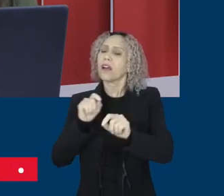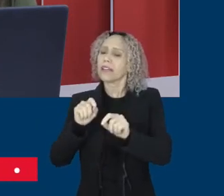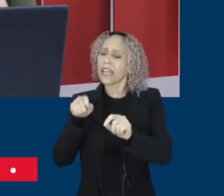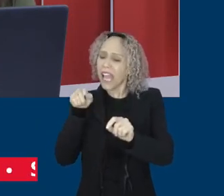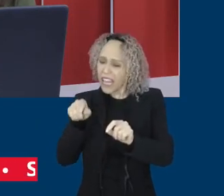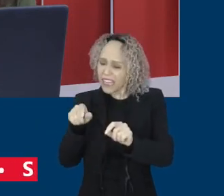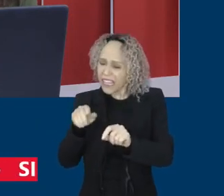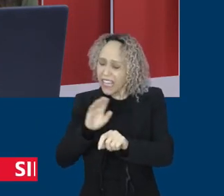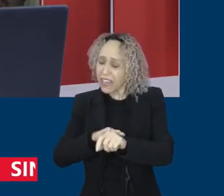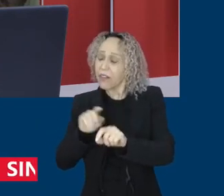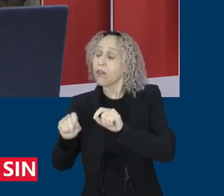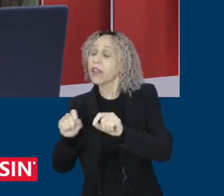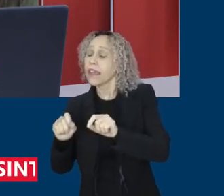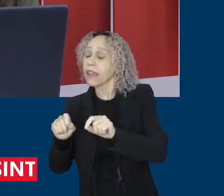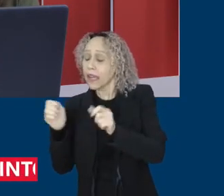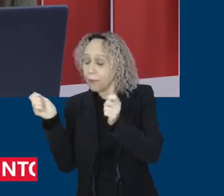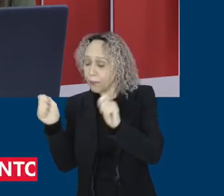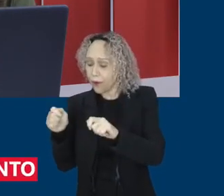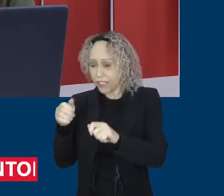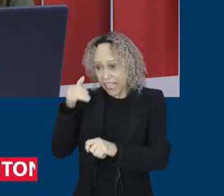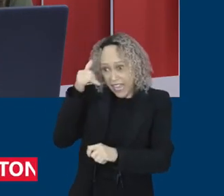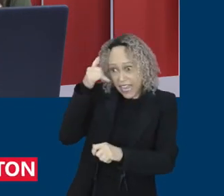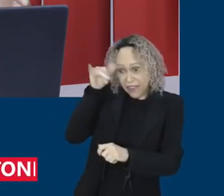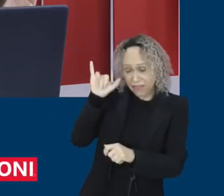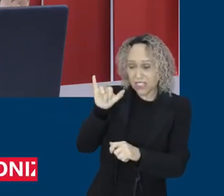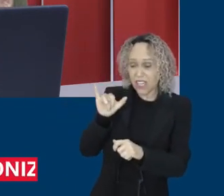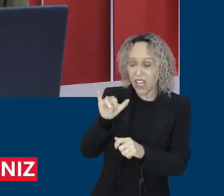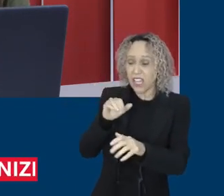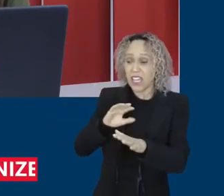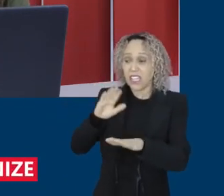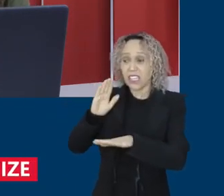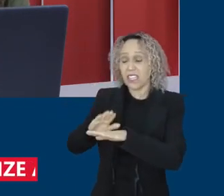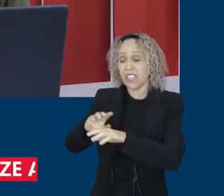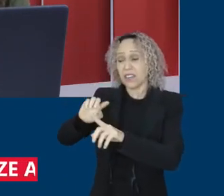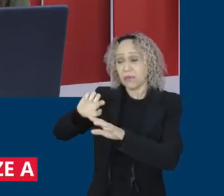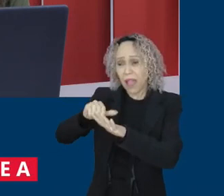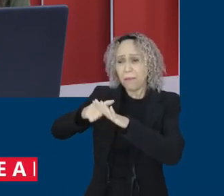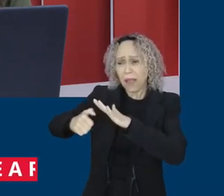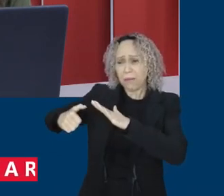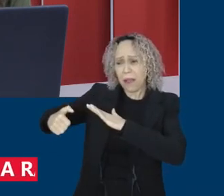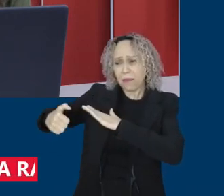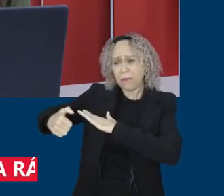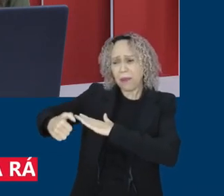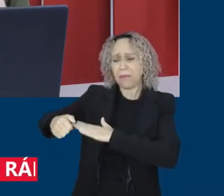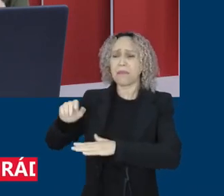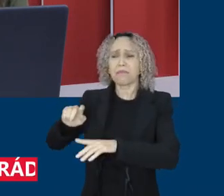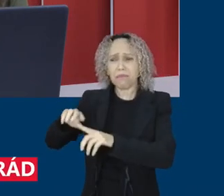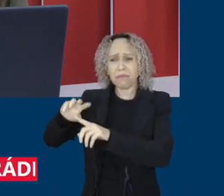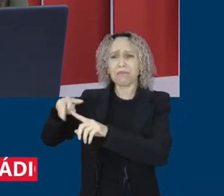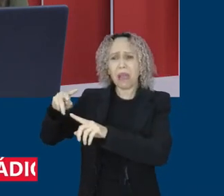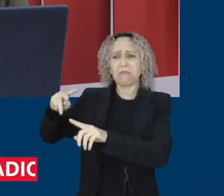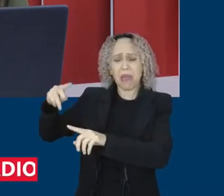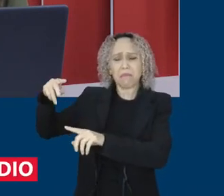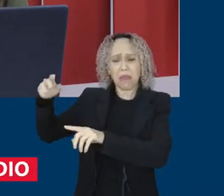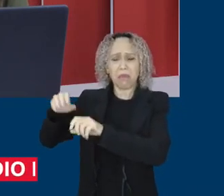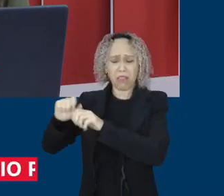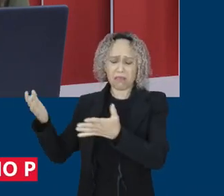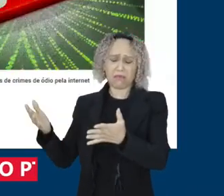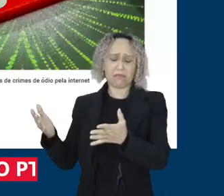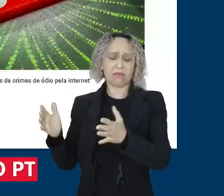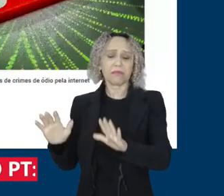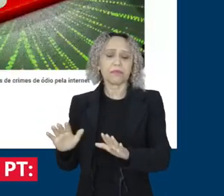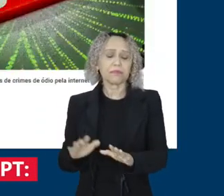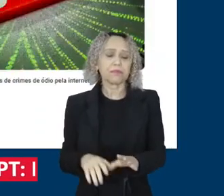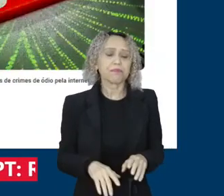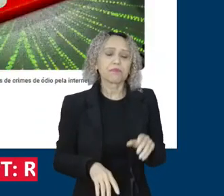sejam disseminadas, inclusive por membros da CPMI. O nosso colega, o Fernando Brasil, estava comentando hoje que um levantamento feito